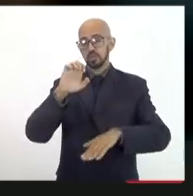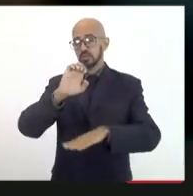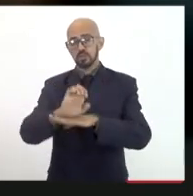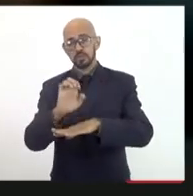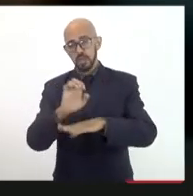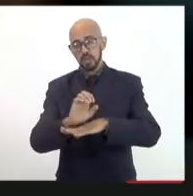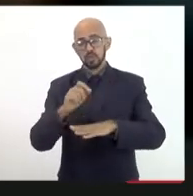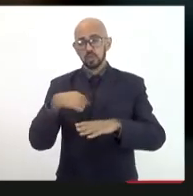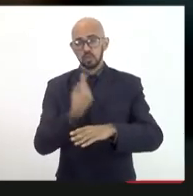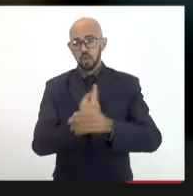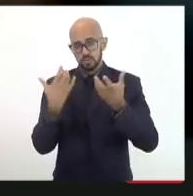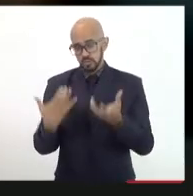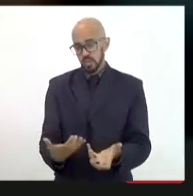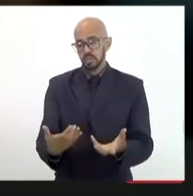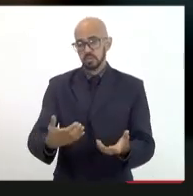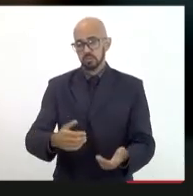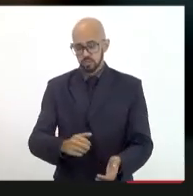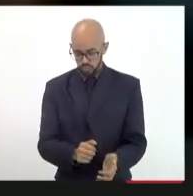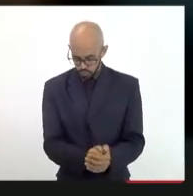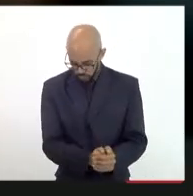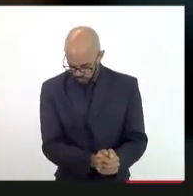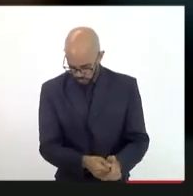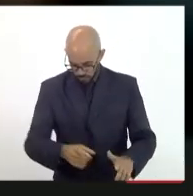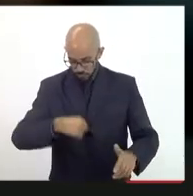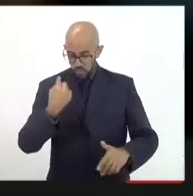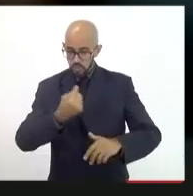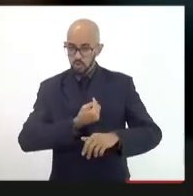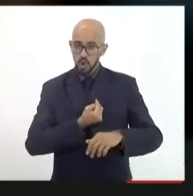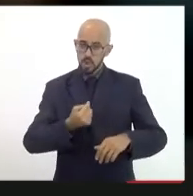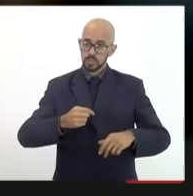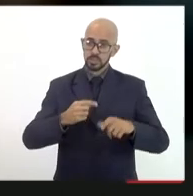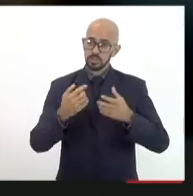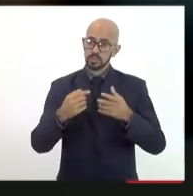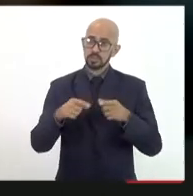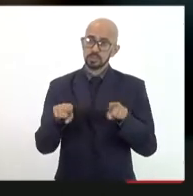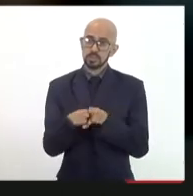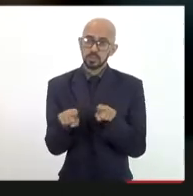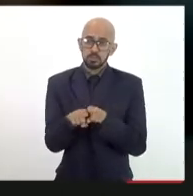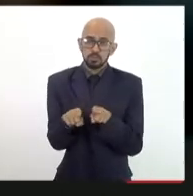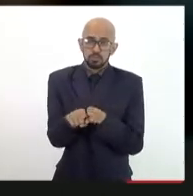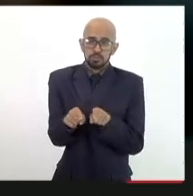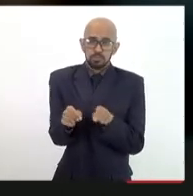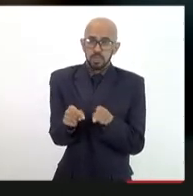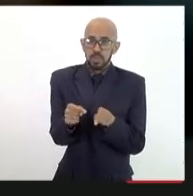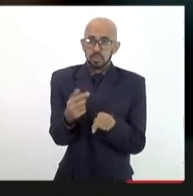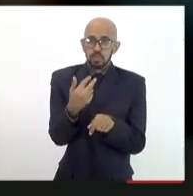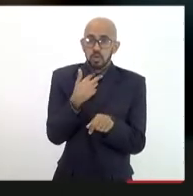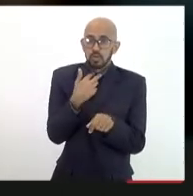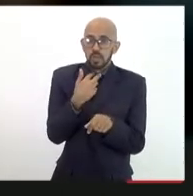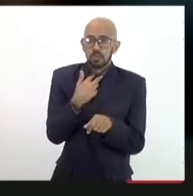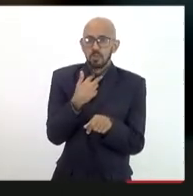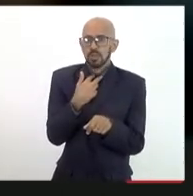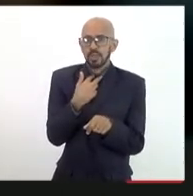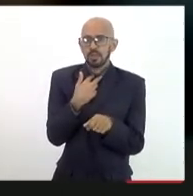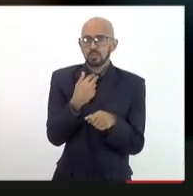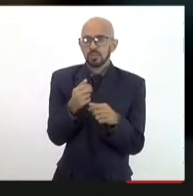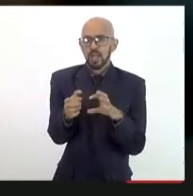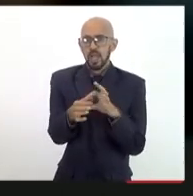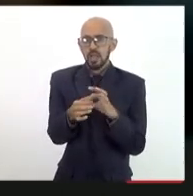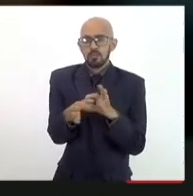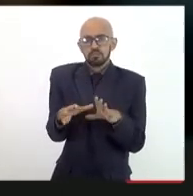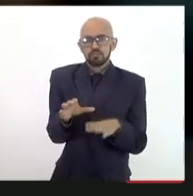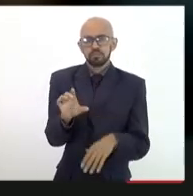trabalhamos por isso mas nós das universidades estamos longe de ter autonomia porque quem não tem autonomia